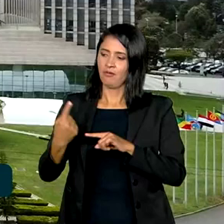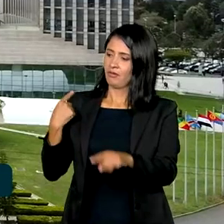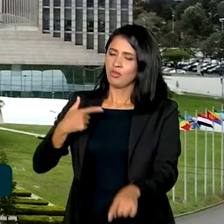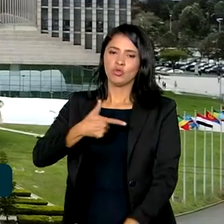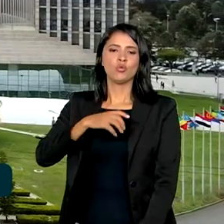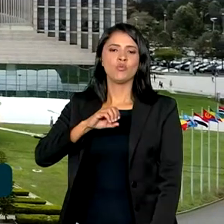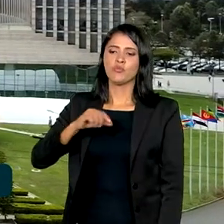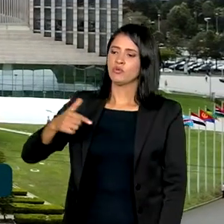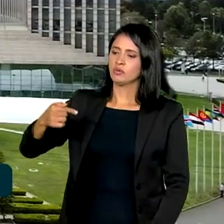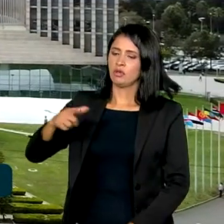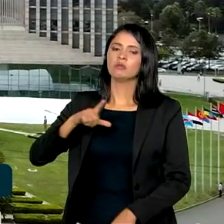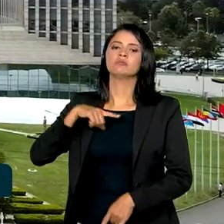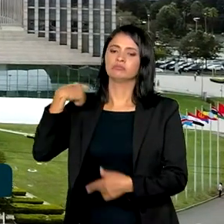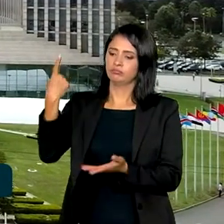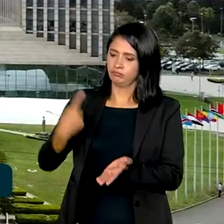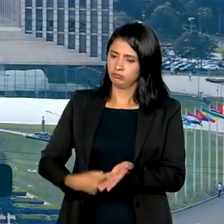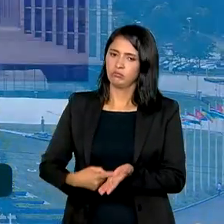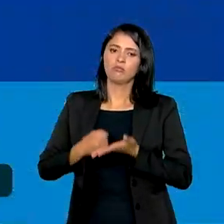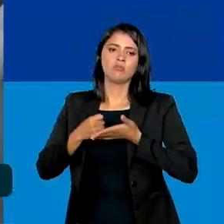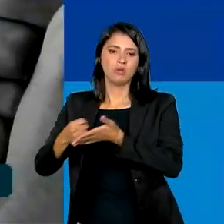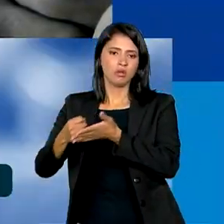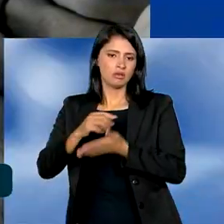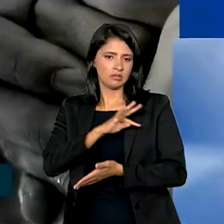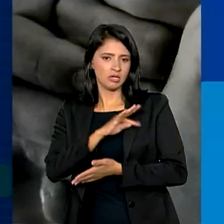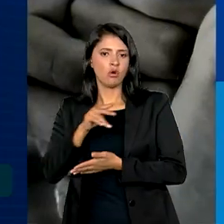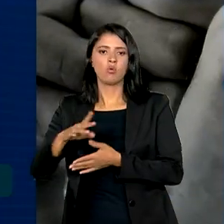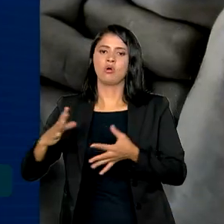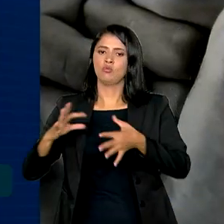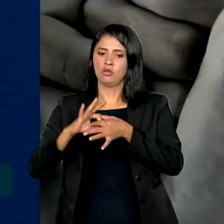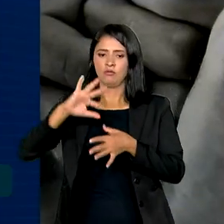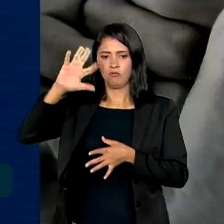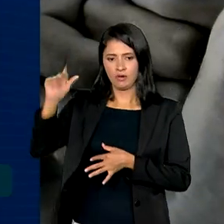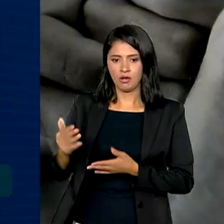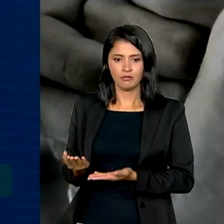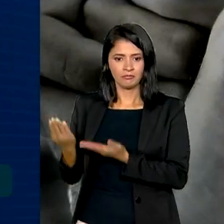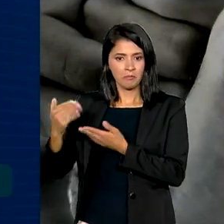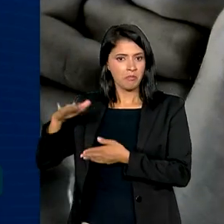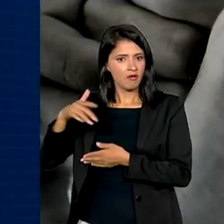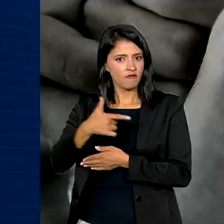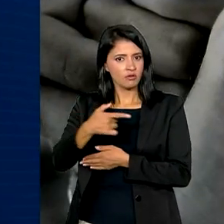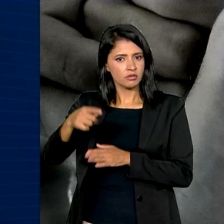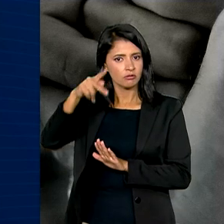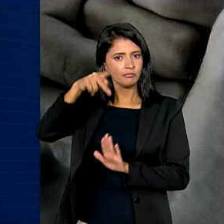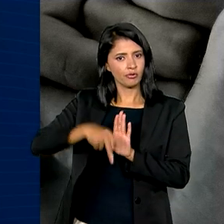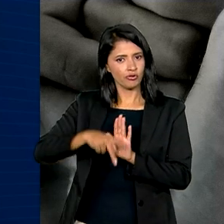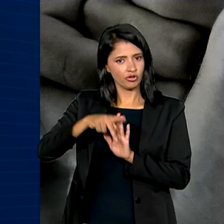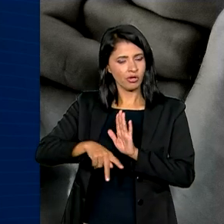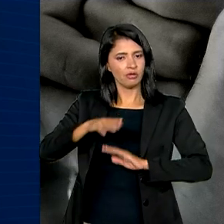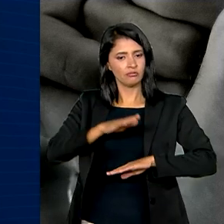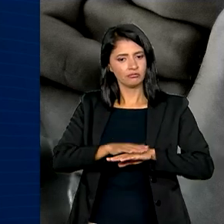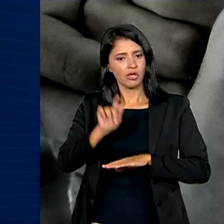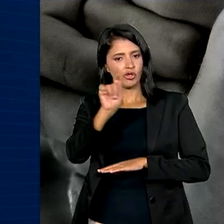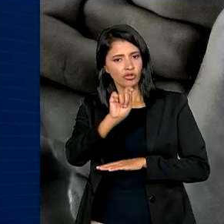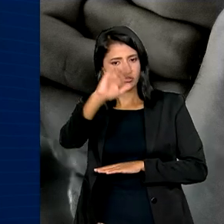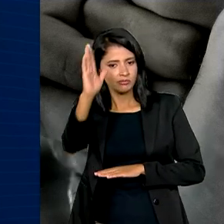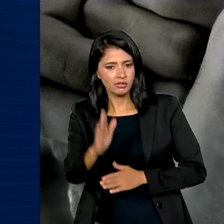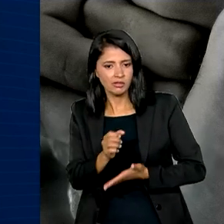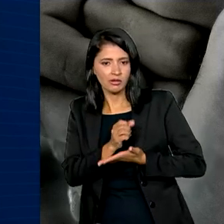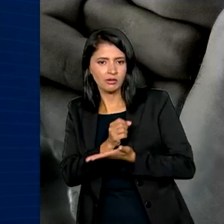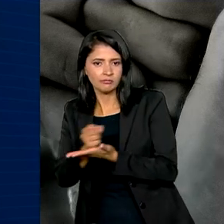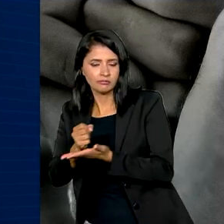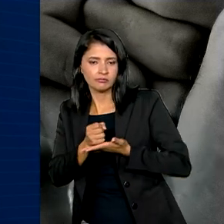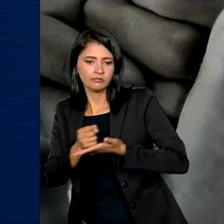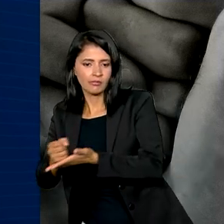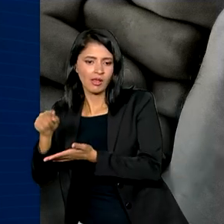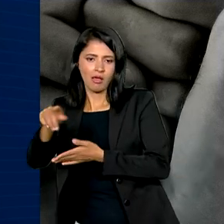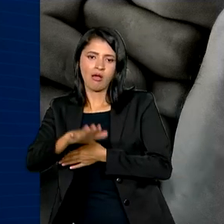tem acordo de cooperação técnica com a União Africana. São mais de 27 projetos financiados pela Agência Brasileira de Cooperação em áreas de